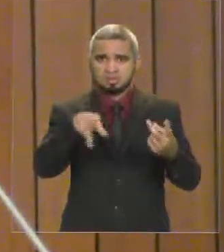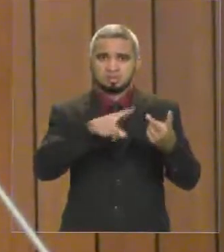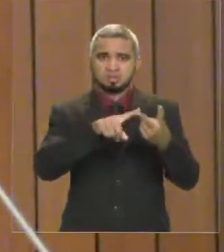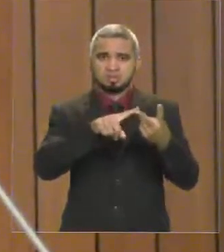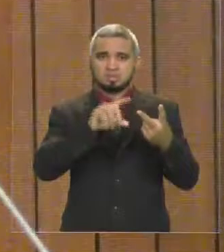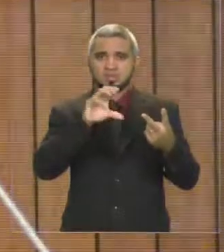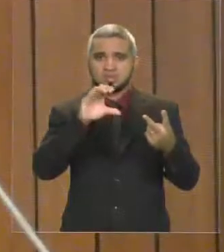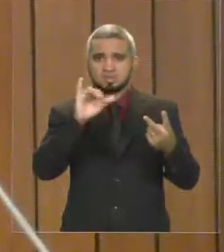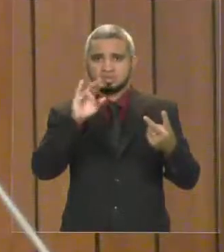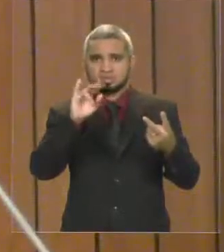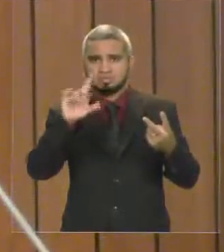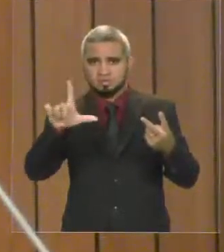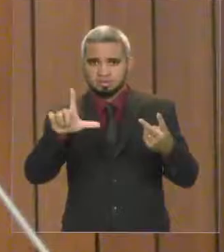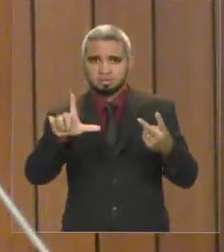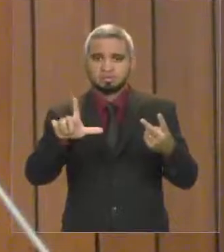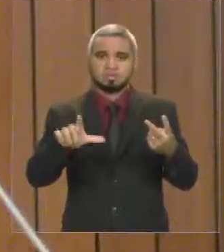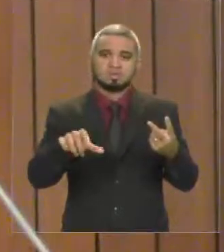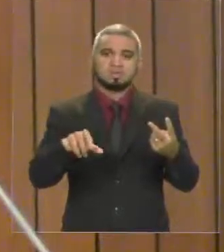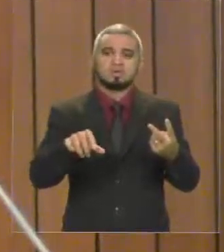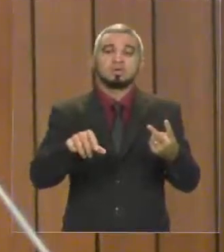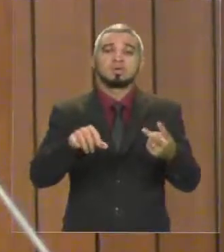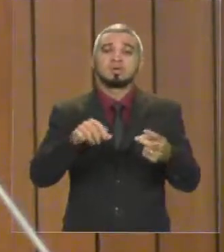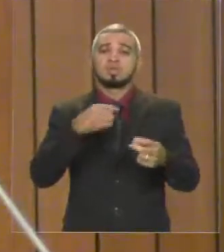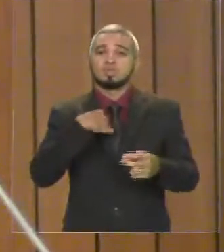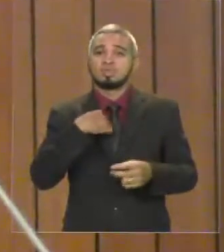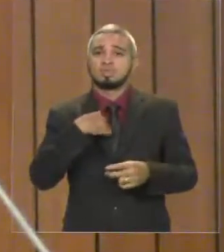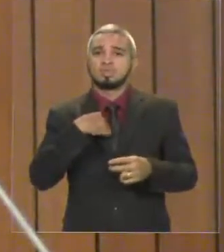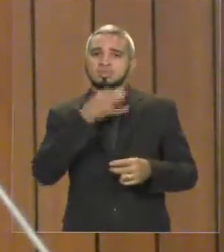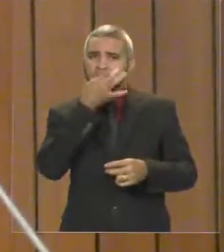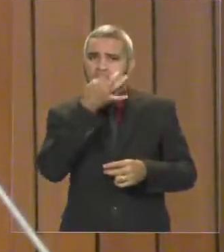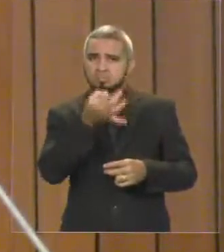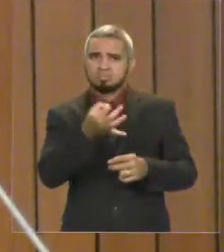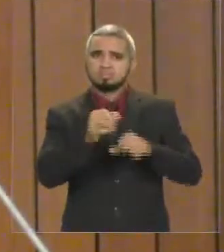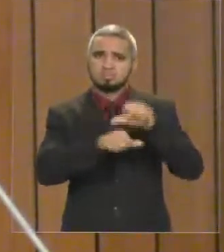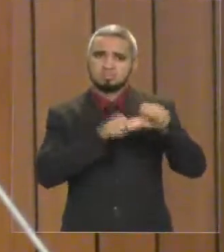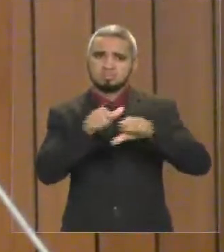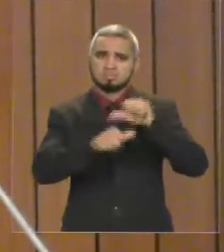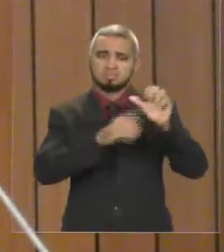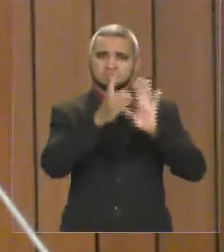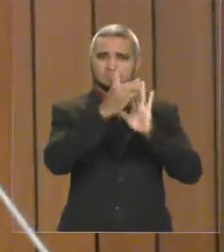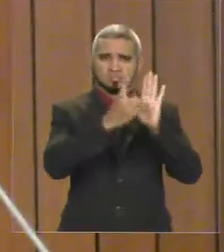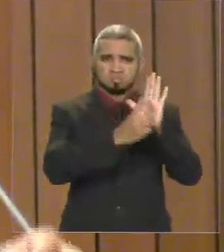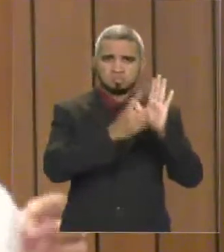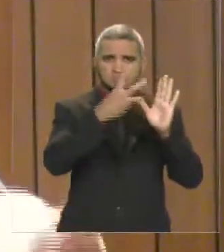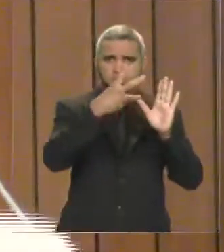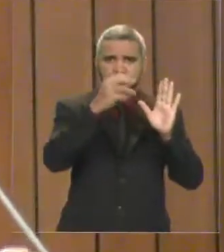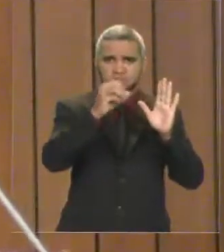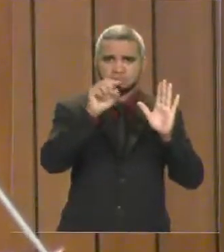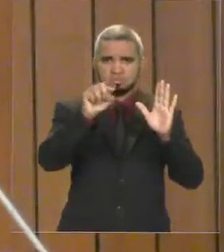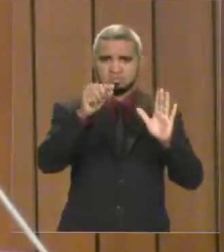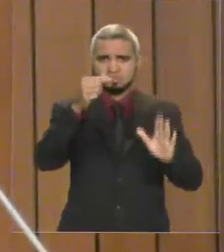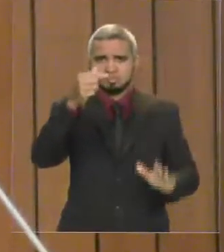da reedição do decreto número 30.617. É um decreto que foi